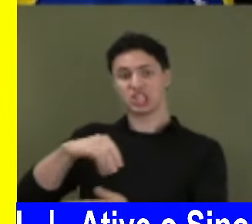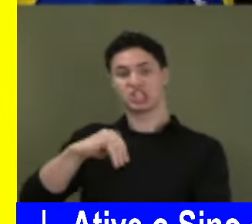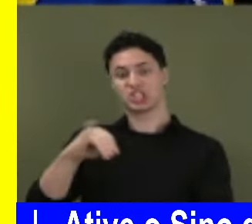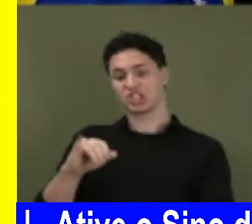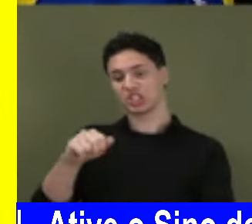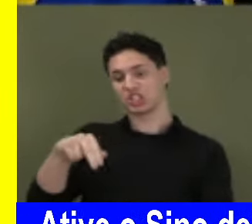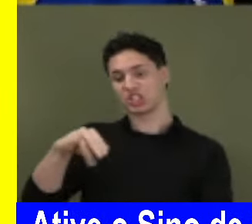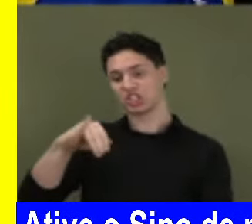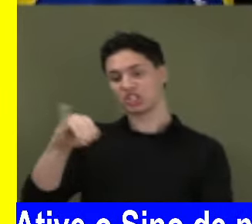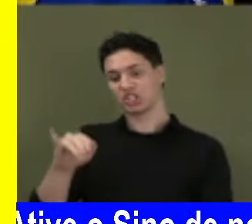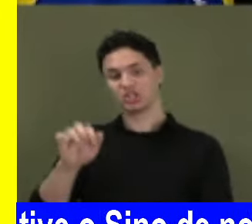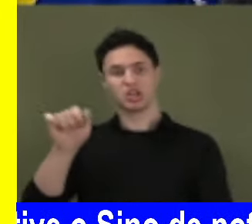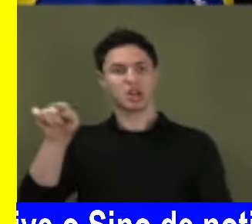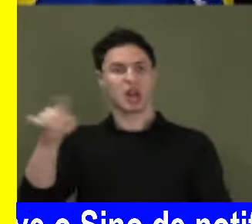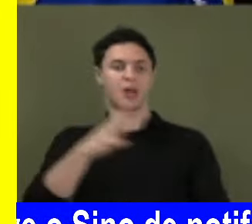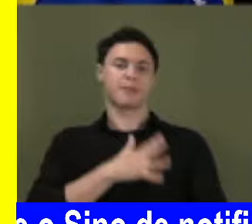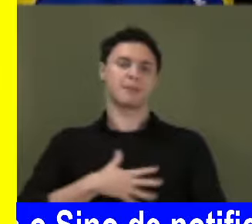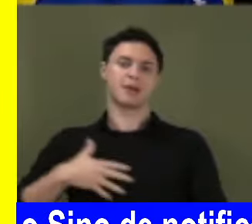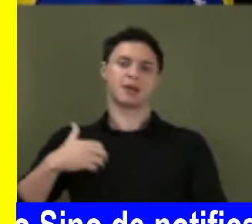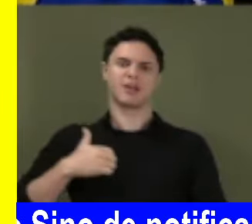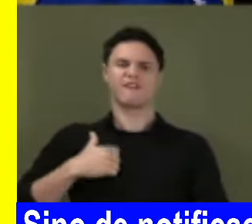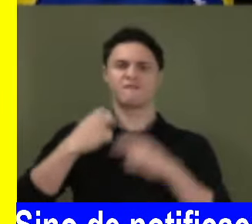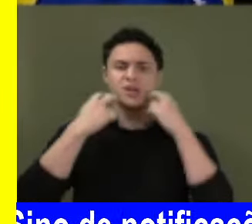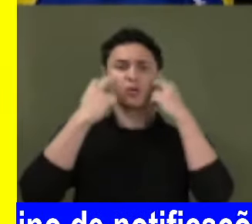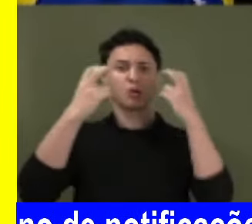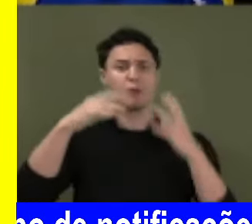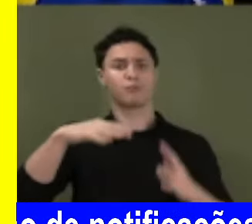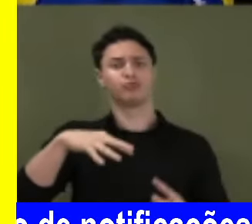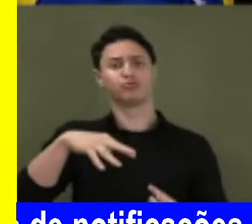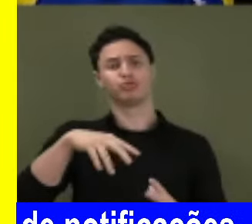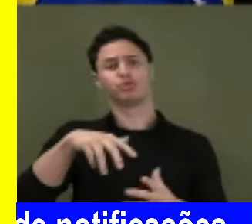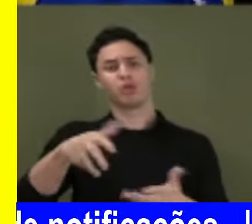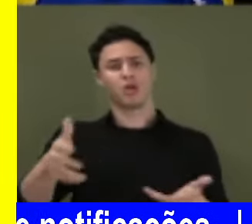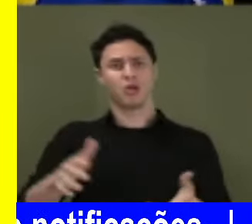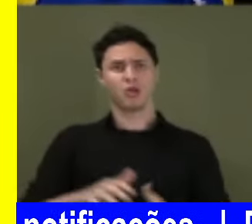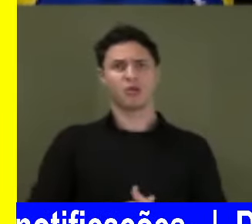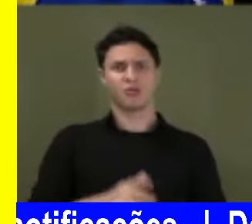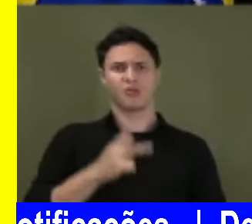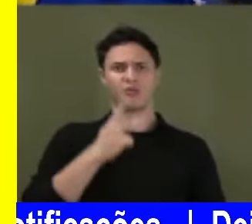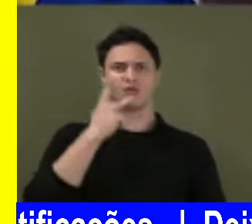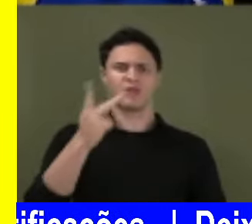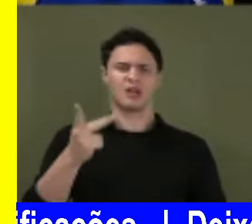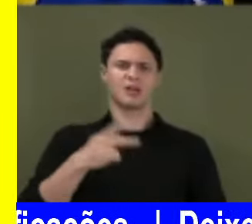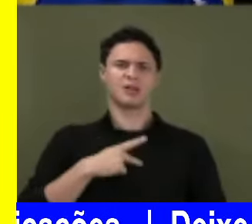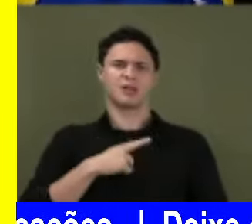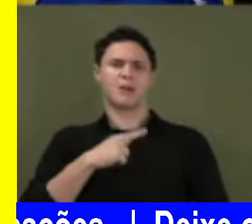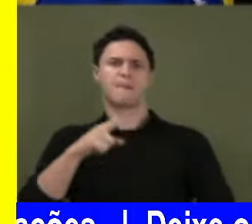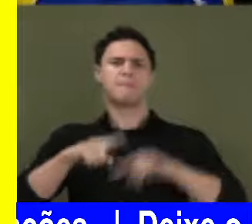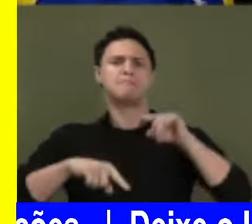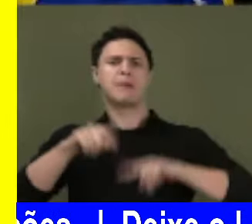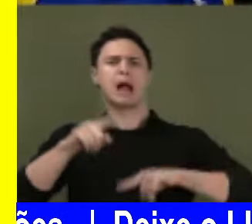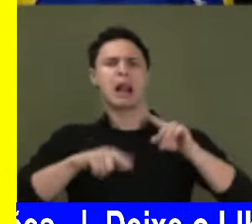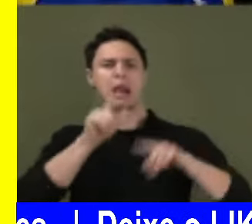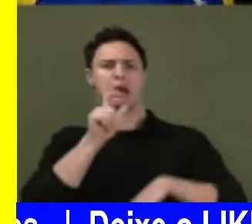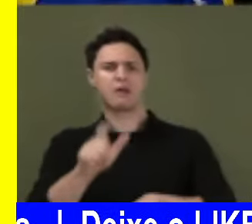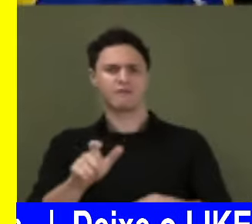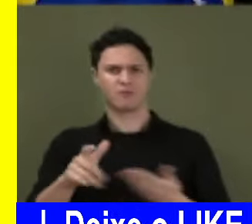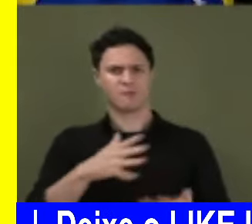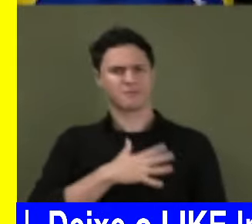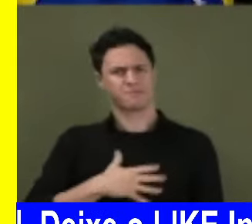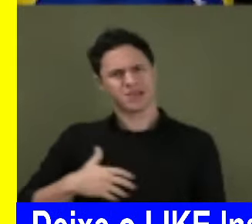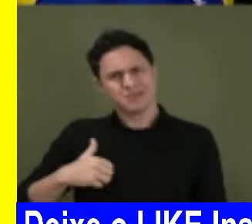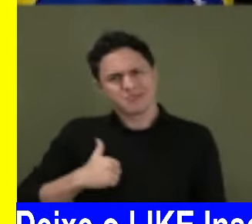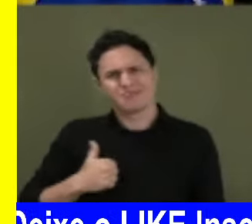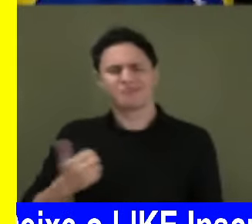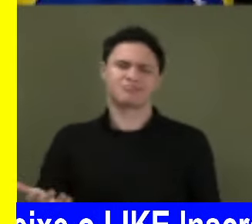primeira dama, passando vergonha mundial no mundo, falando palavrão para o mundo inteiro ver uma primeira dama. E aqui eu